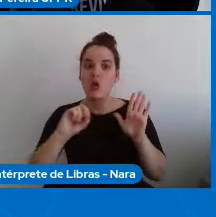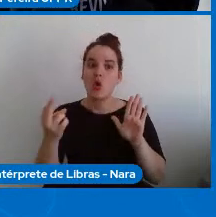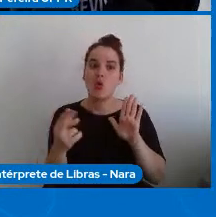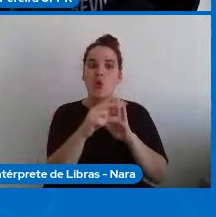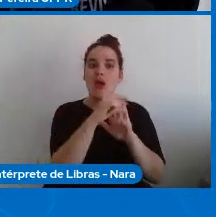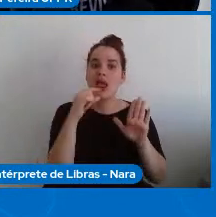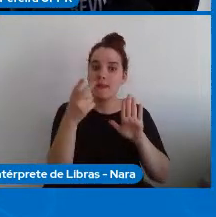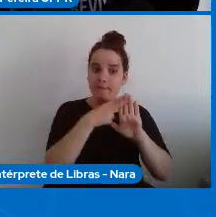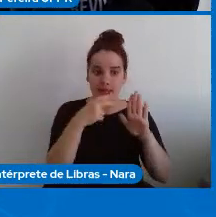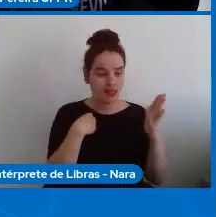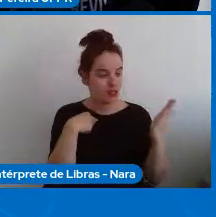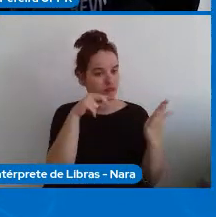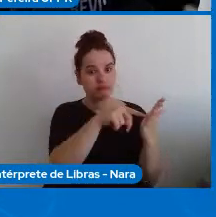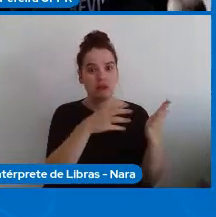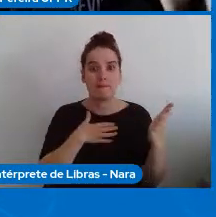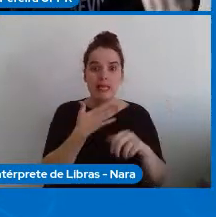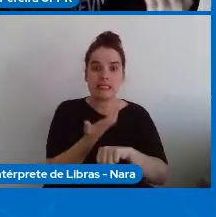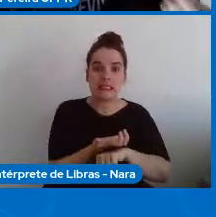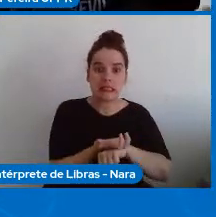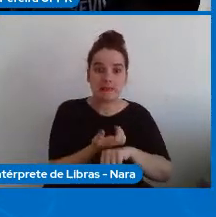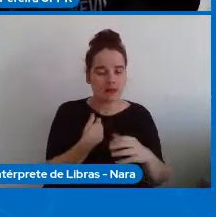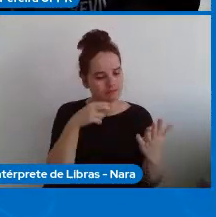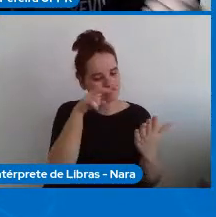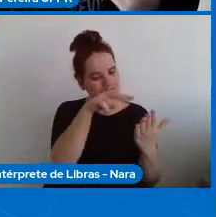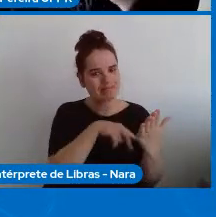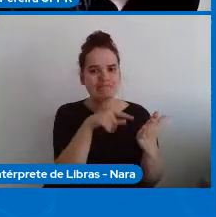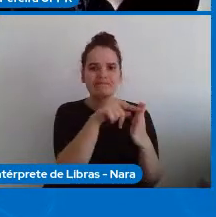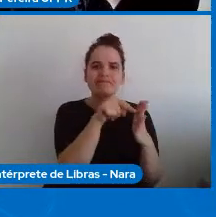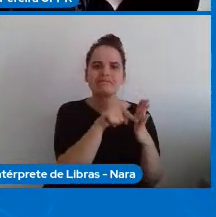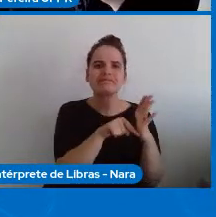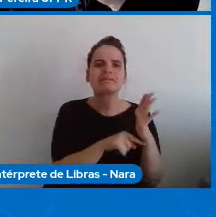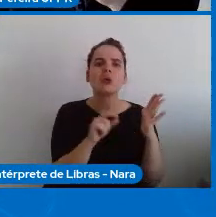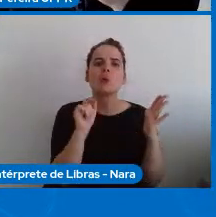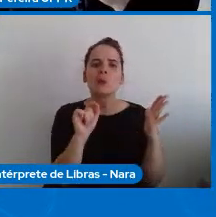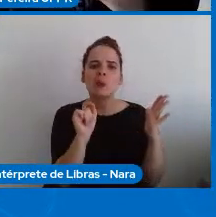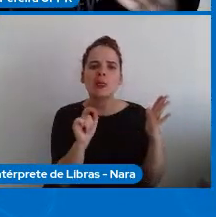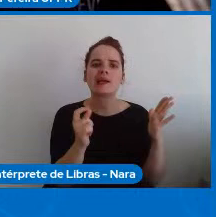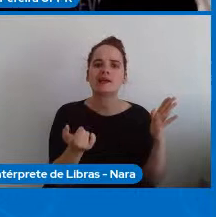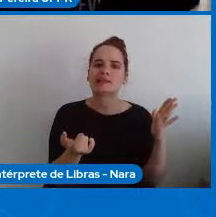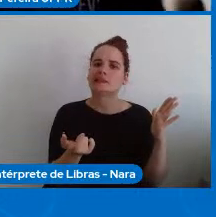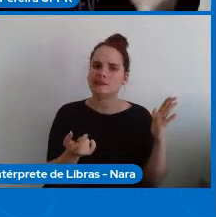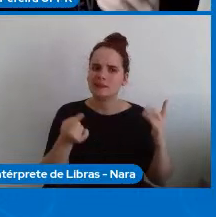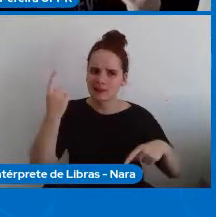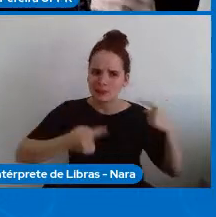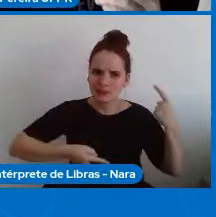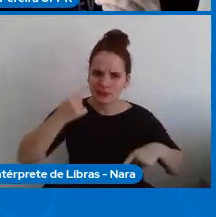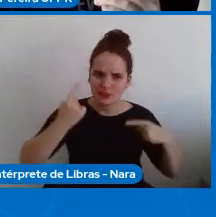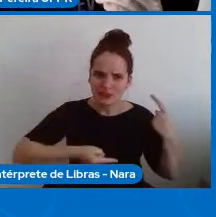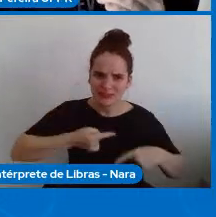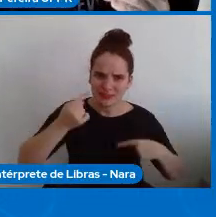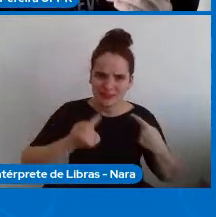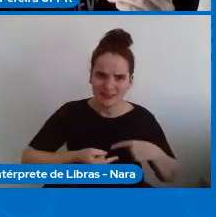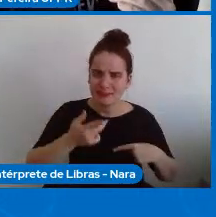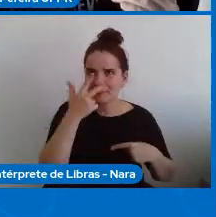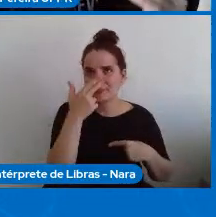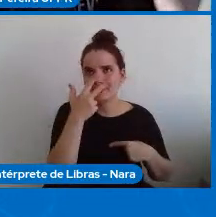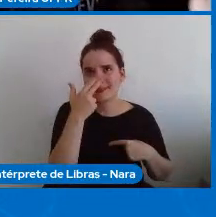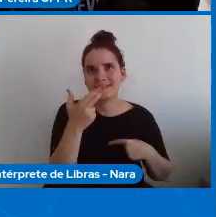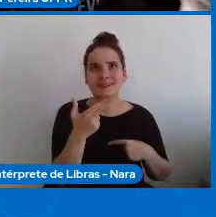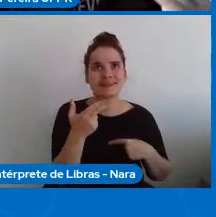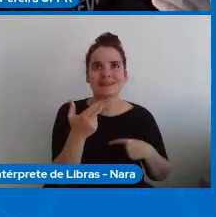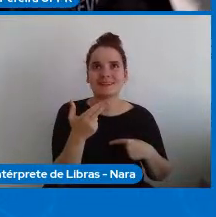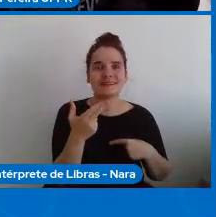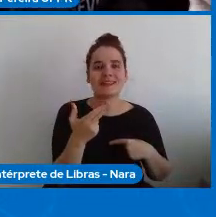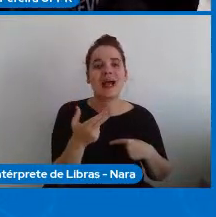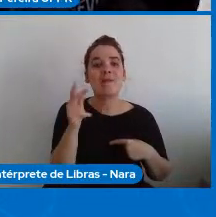discutiu o impacto da tecnologia computacional da computação como um todo ele parece muito dependente da